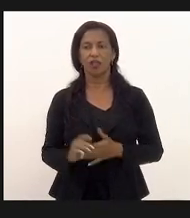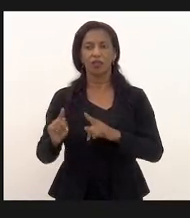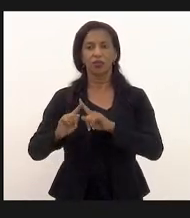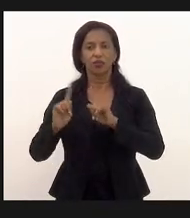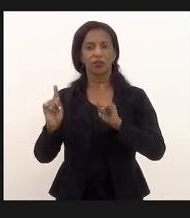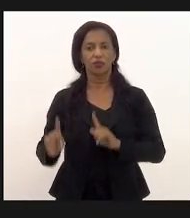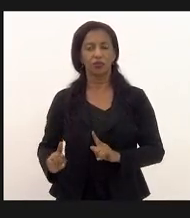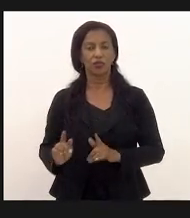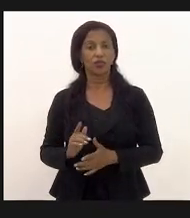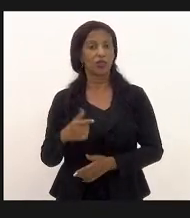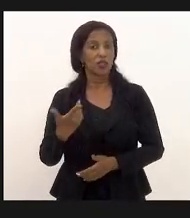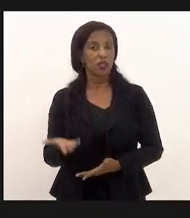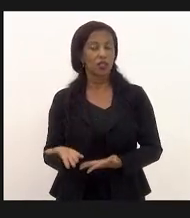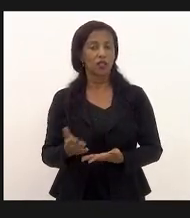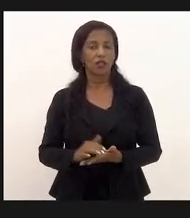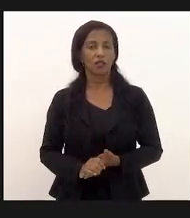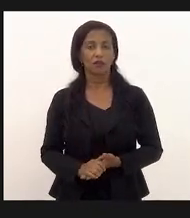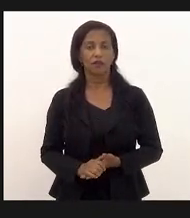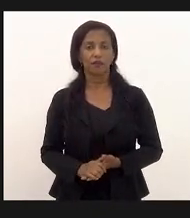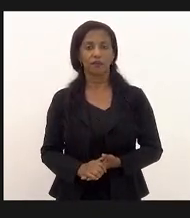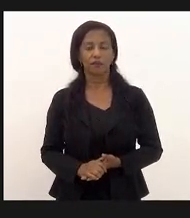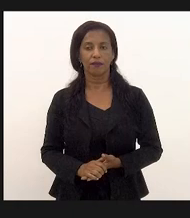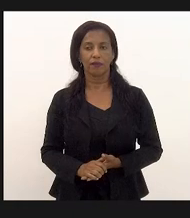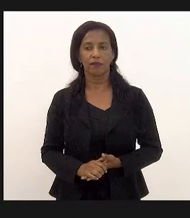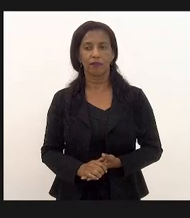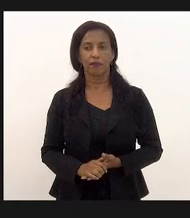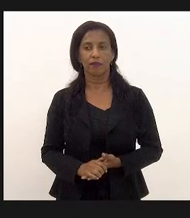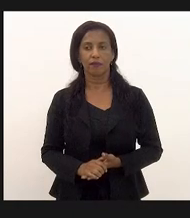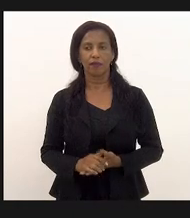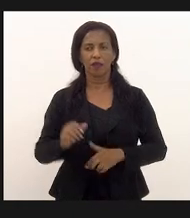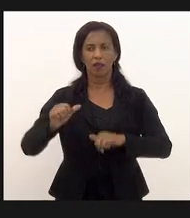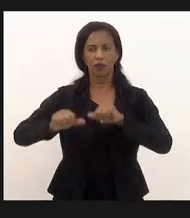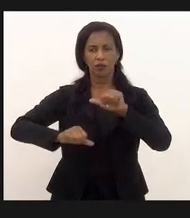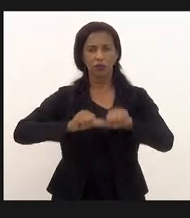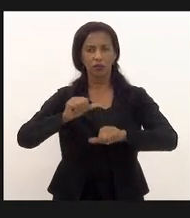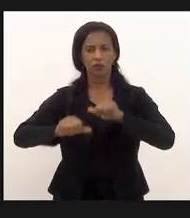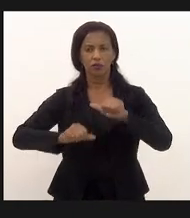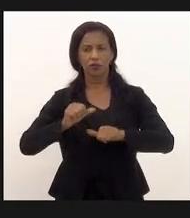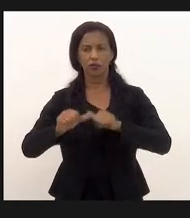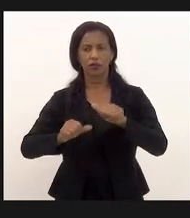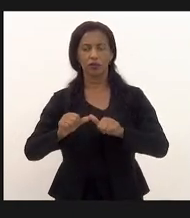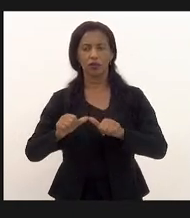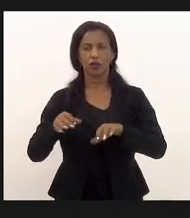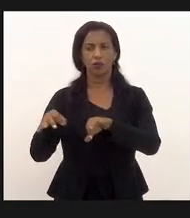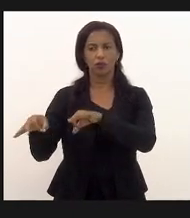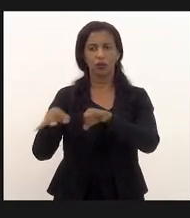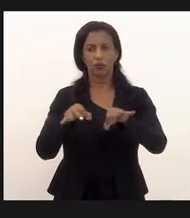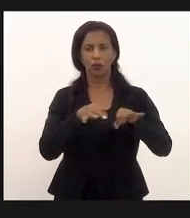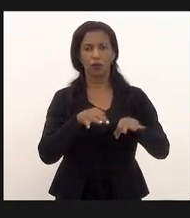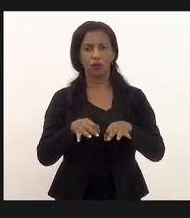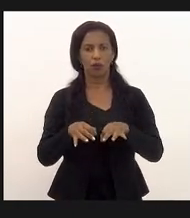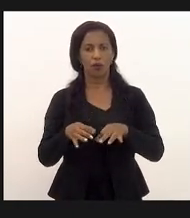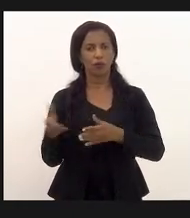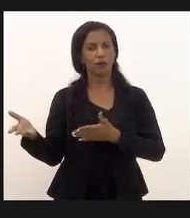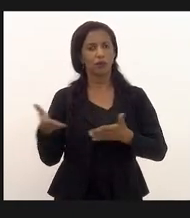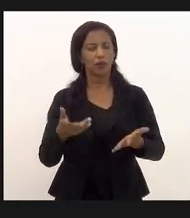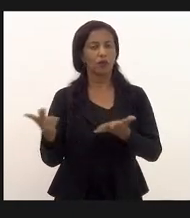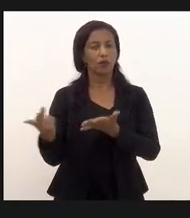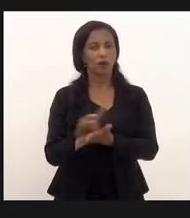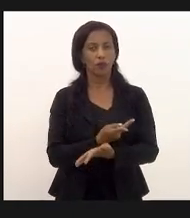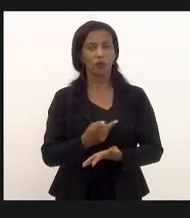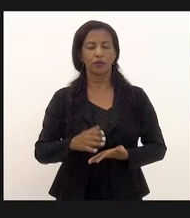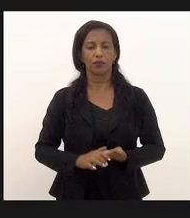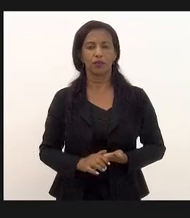e que as modificações dos modos mais robustos venham a acontecer